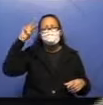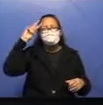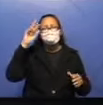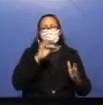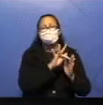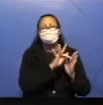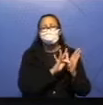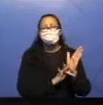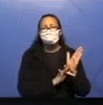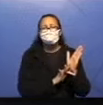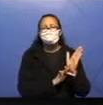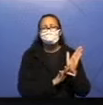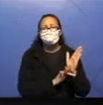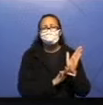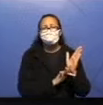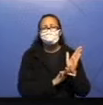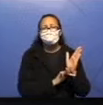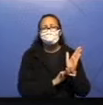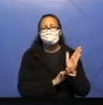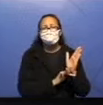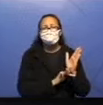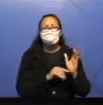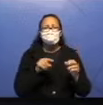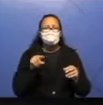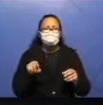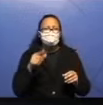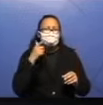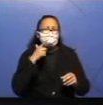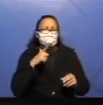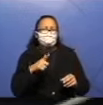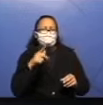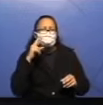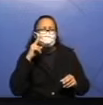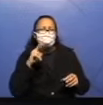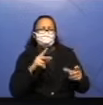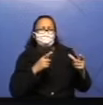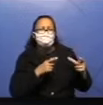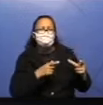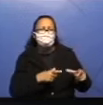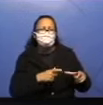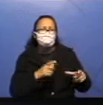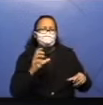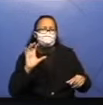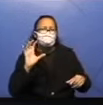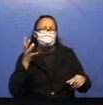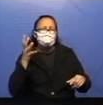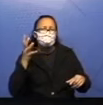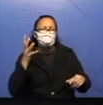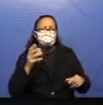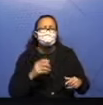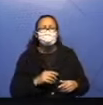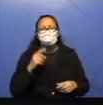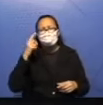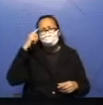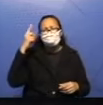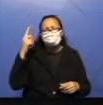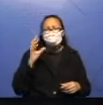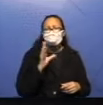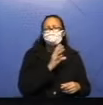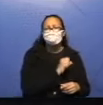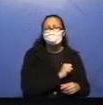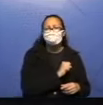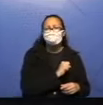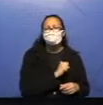texto, você consegue identificar aonde, qual lugar que isso acontece? Pensa rápido.